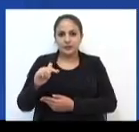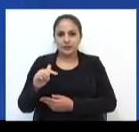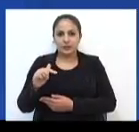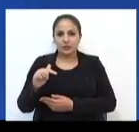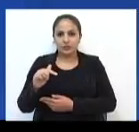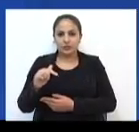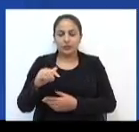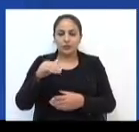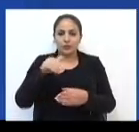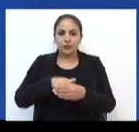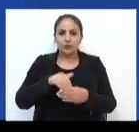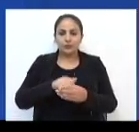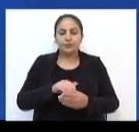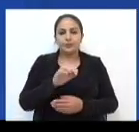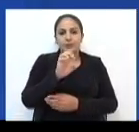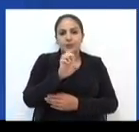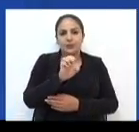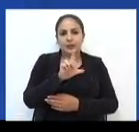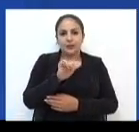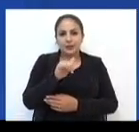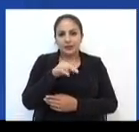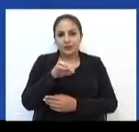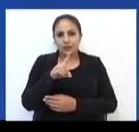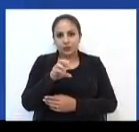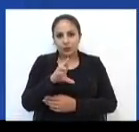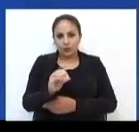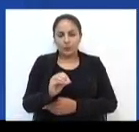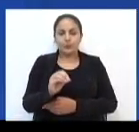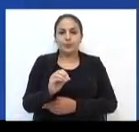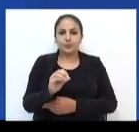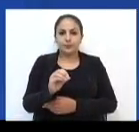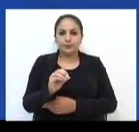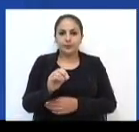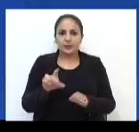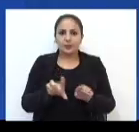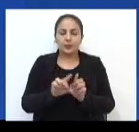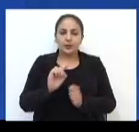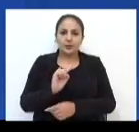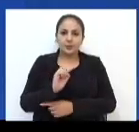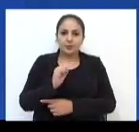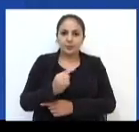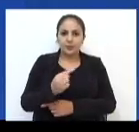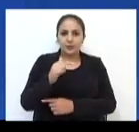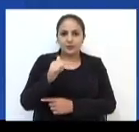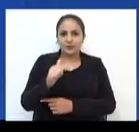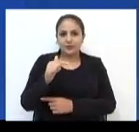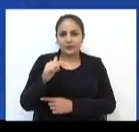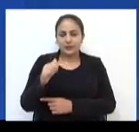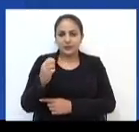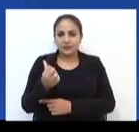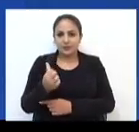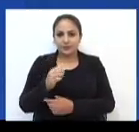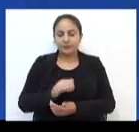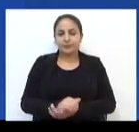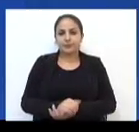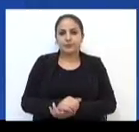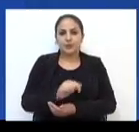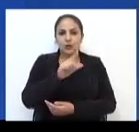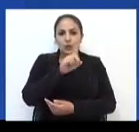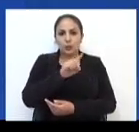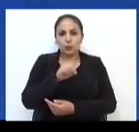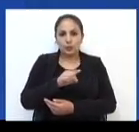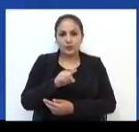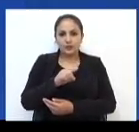votos. Leandro Rosso, do PRB, 1.776. Luiz Miguel